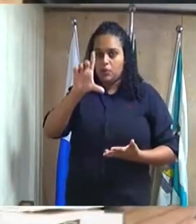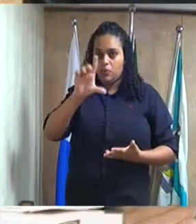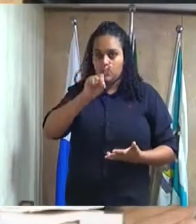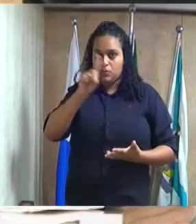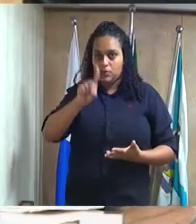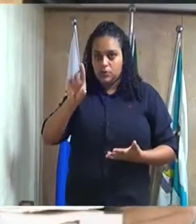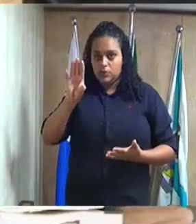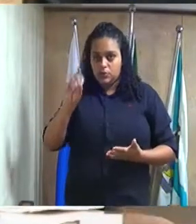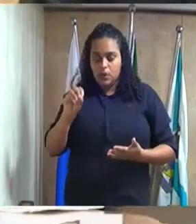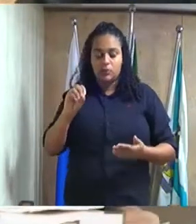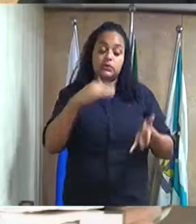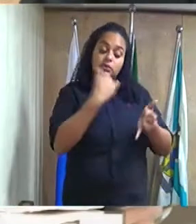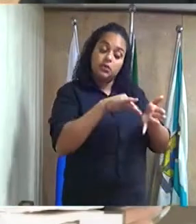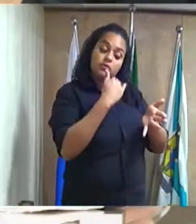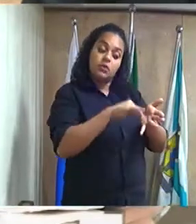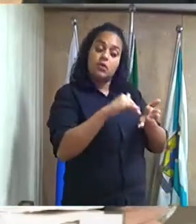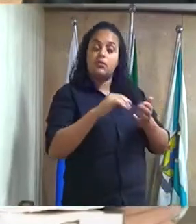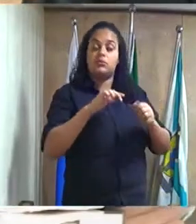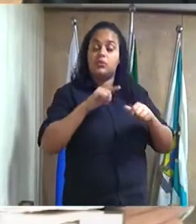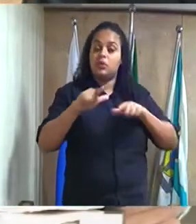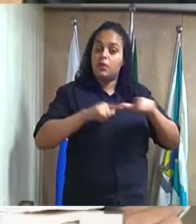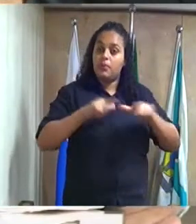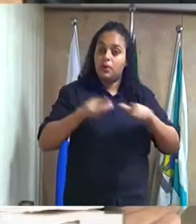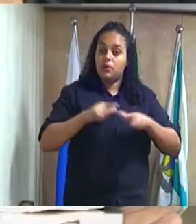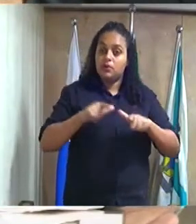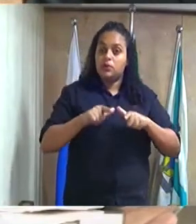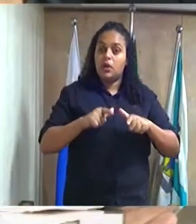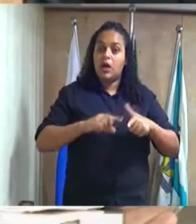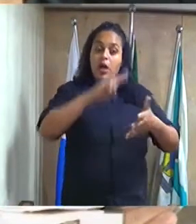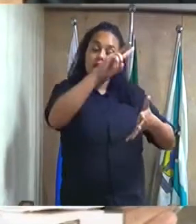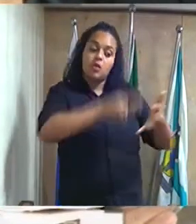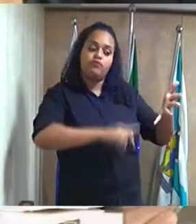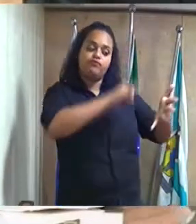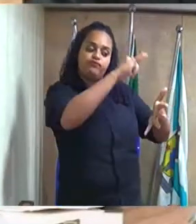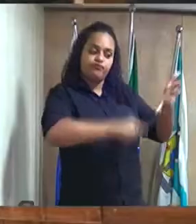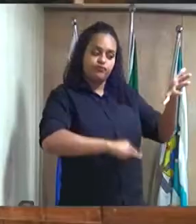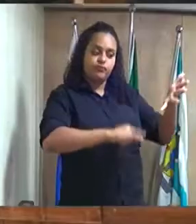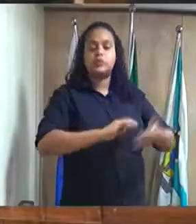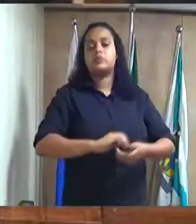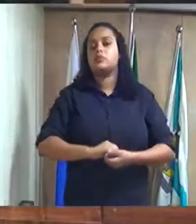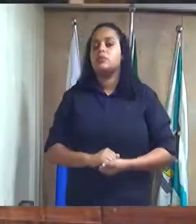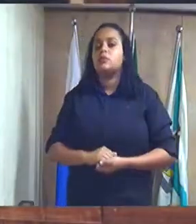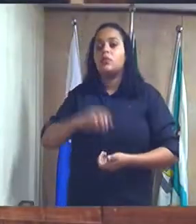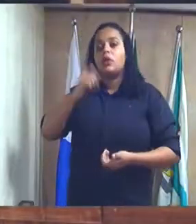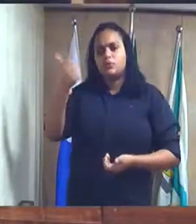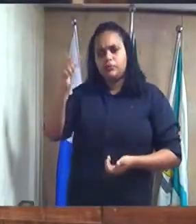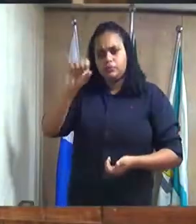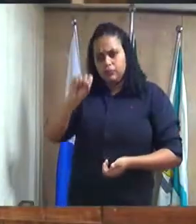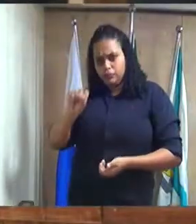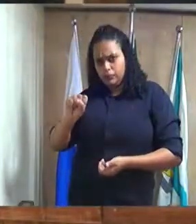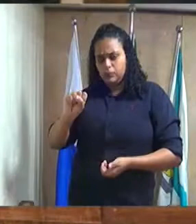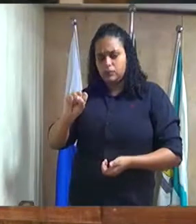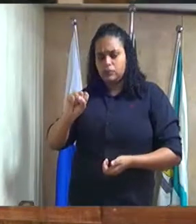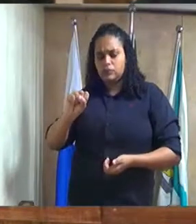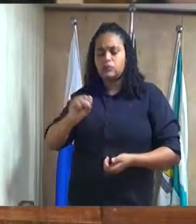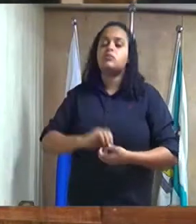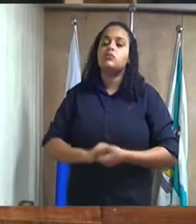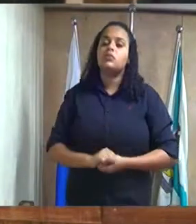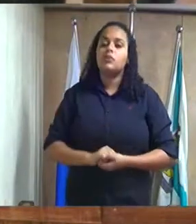os trabalhos da noite de hoje que faça a leitura do expediente. Décima oitava legislatura,